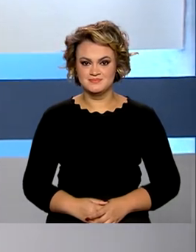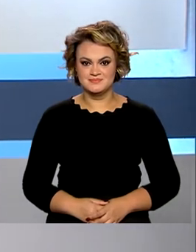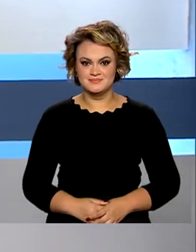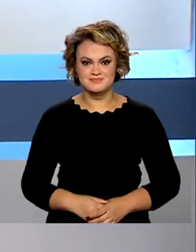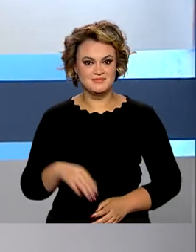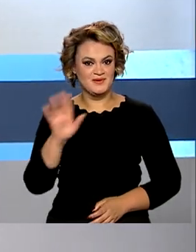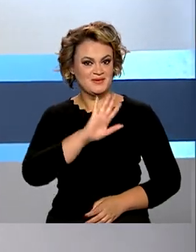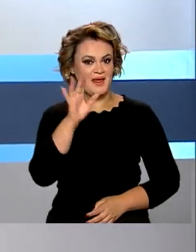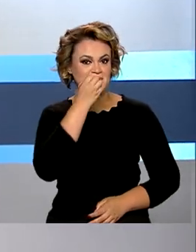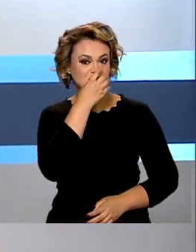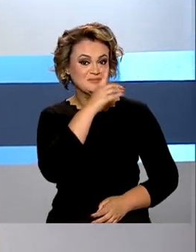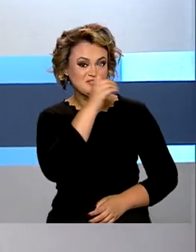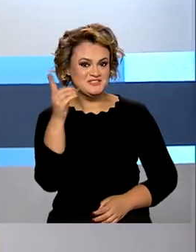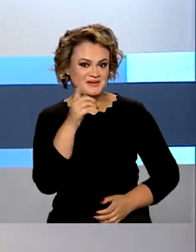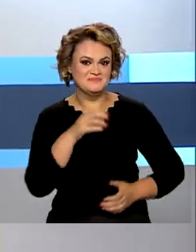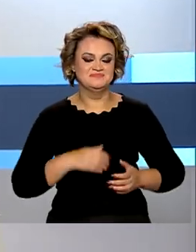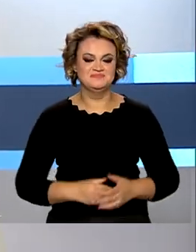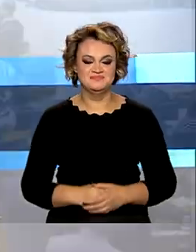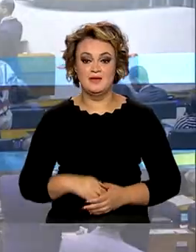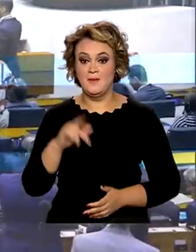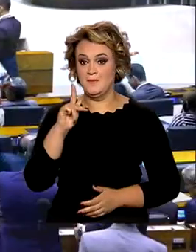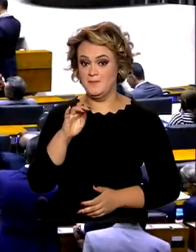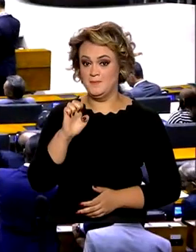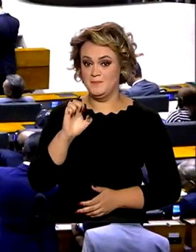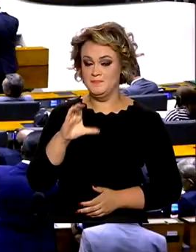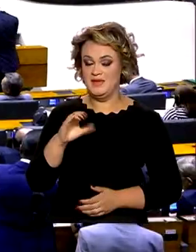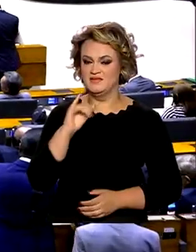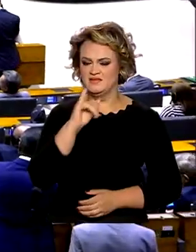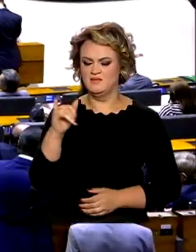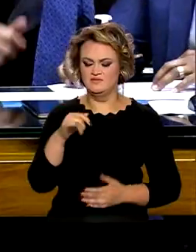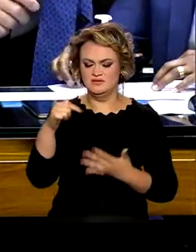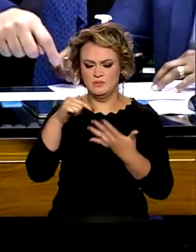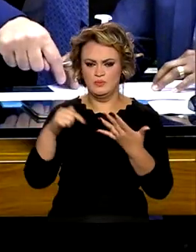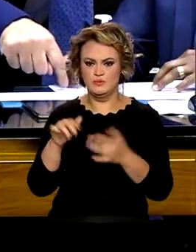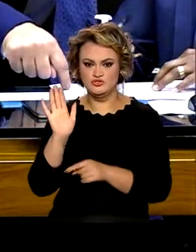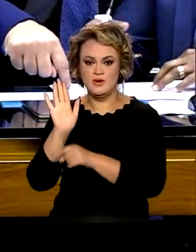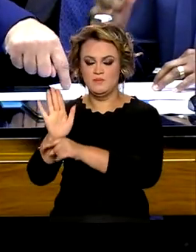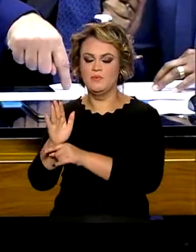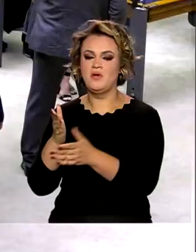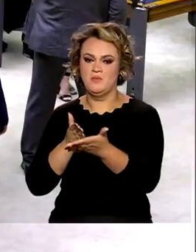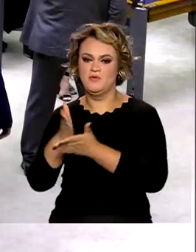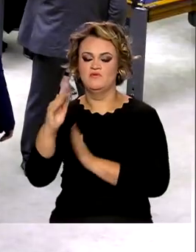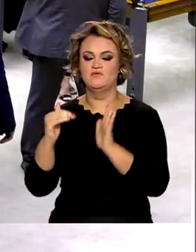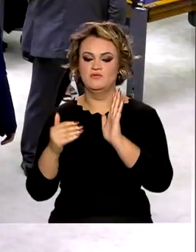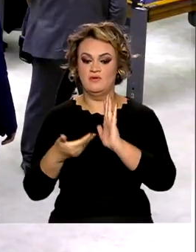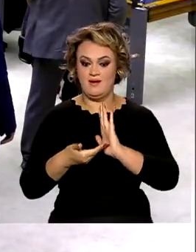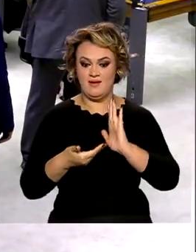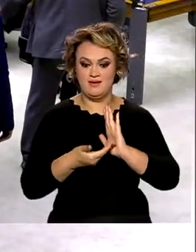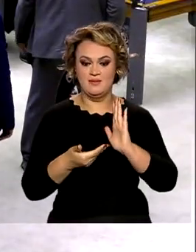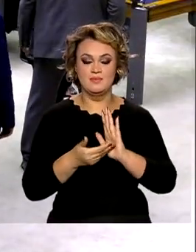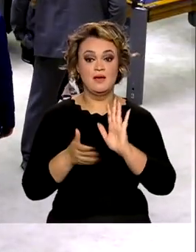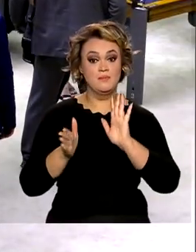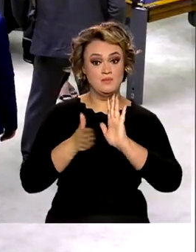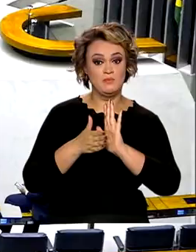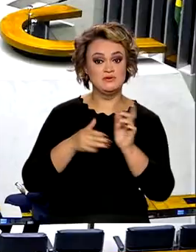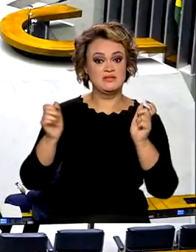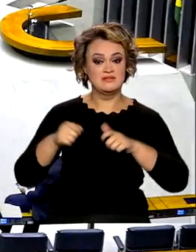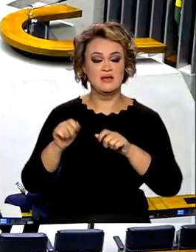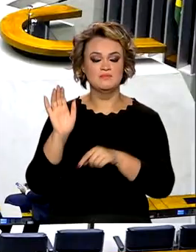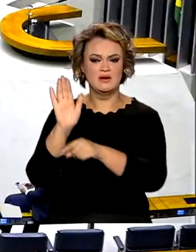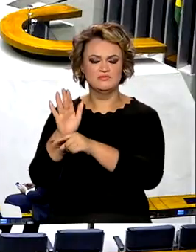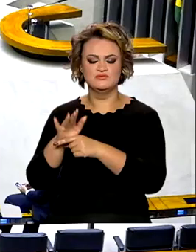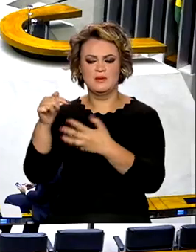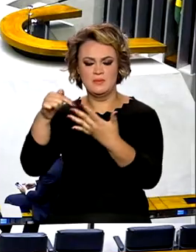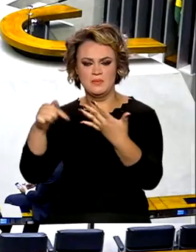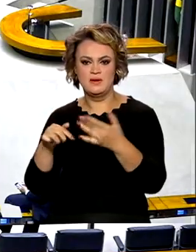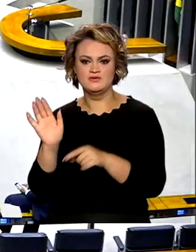Olá, bom dia. PEC do Estado de Emergência é aprovada. Proposta permite ampliação de